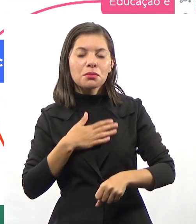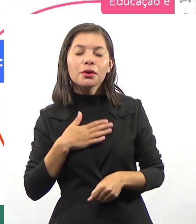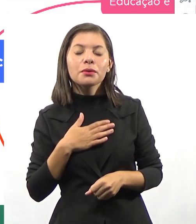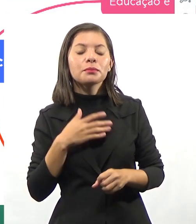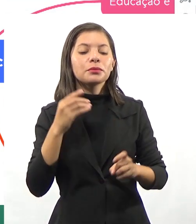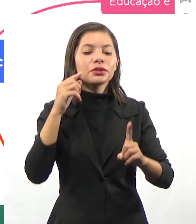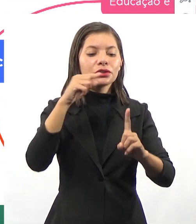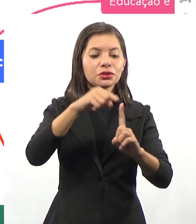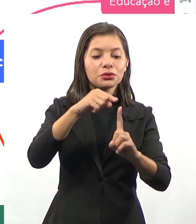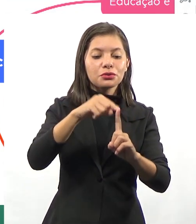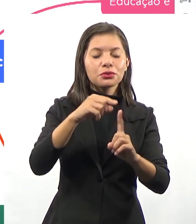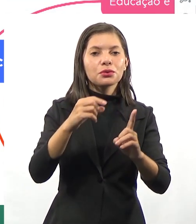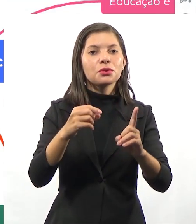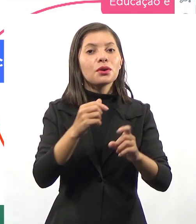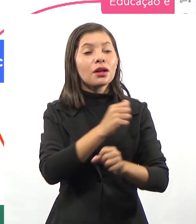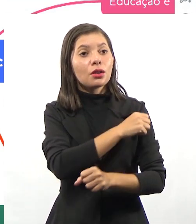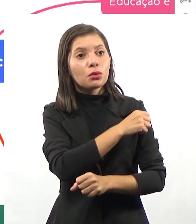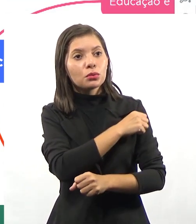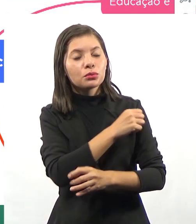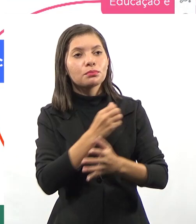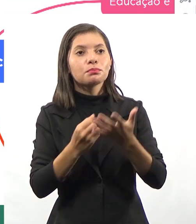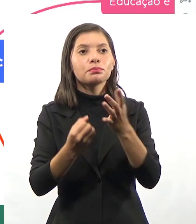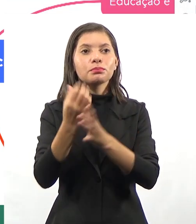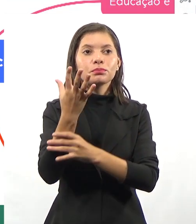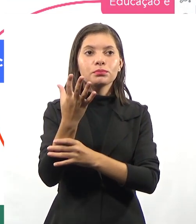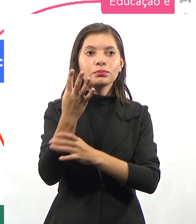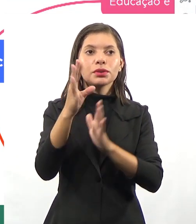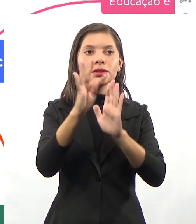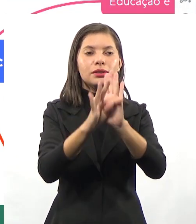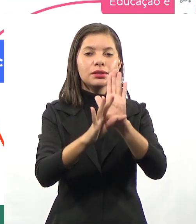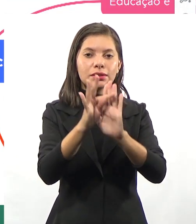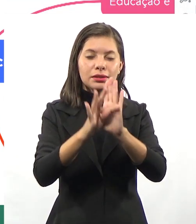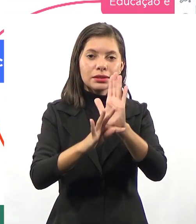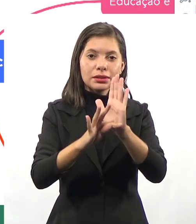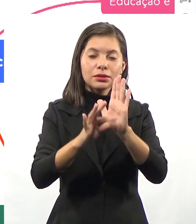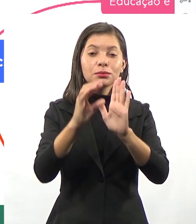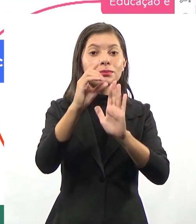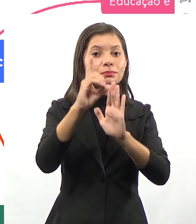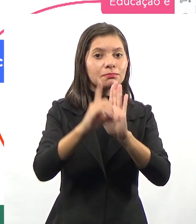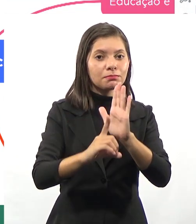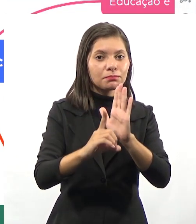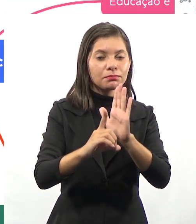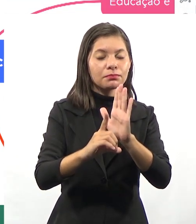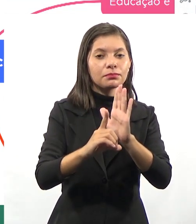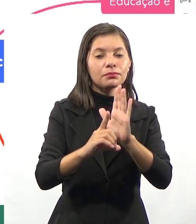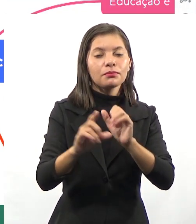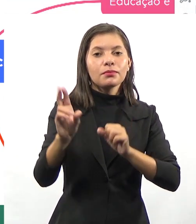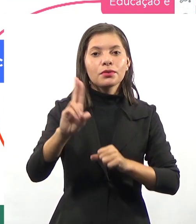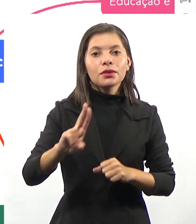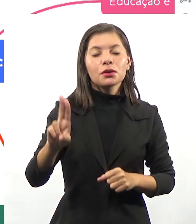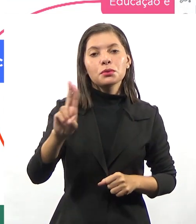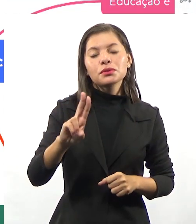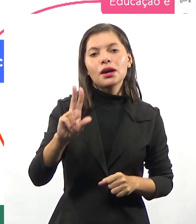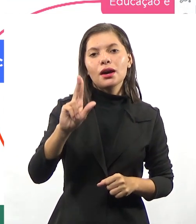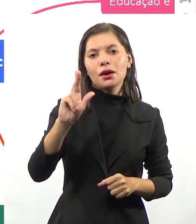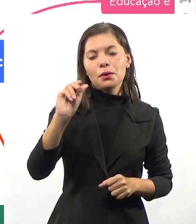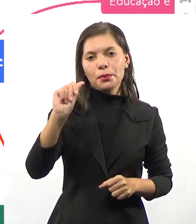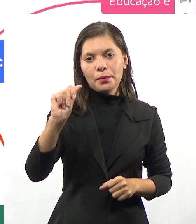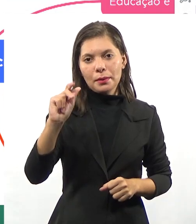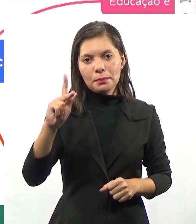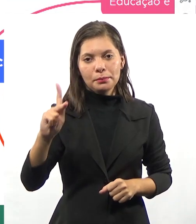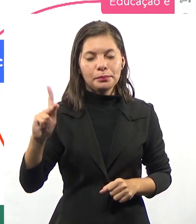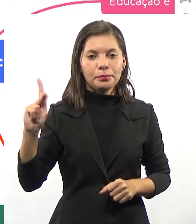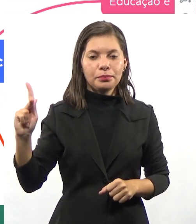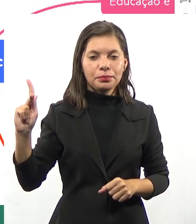se o meu objetivo é que o aluno consiga produzir um texto dissertativo, usar o